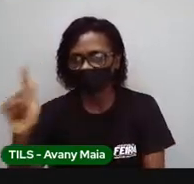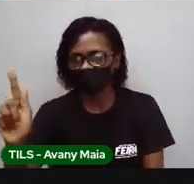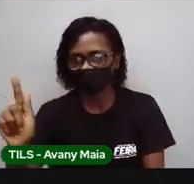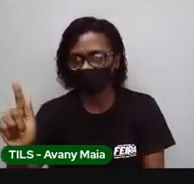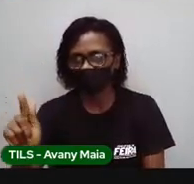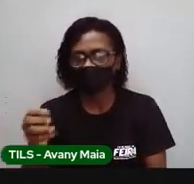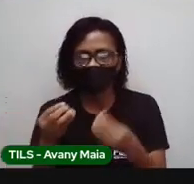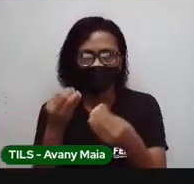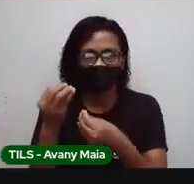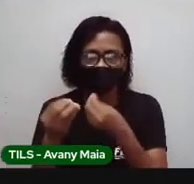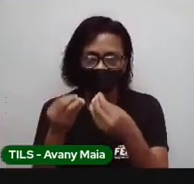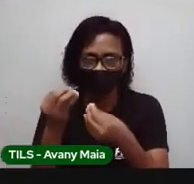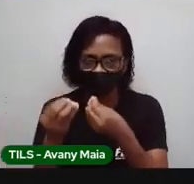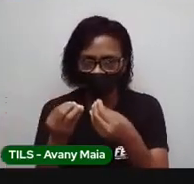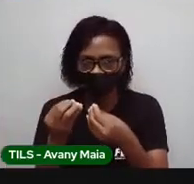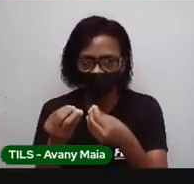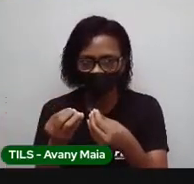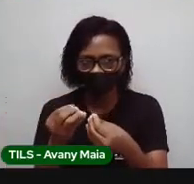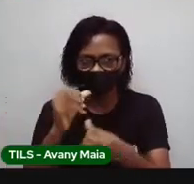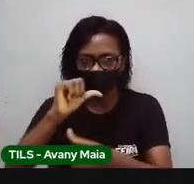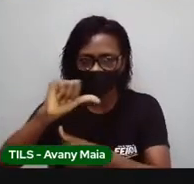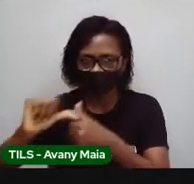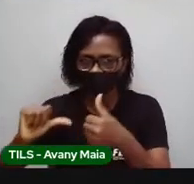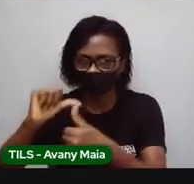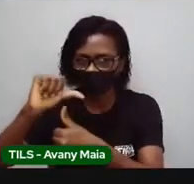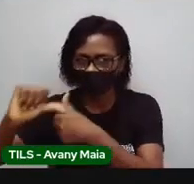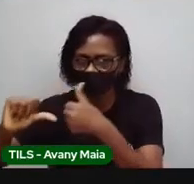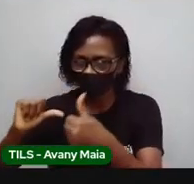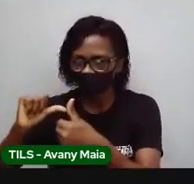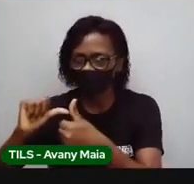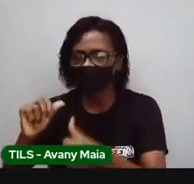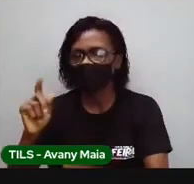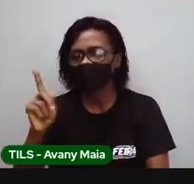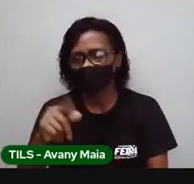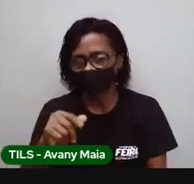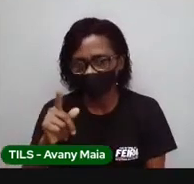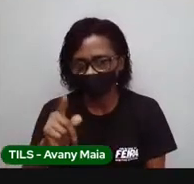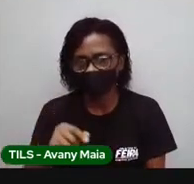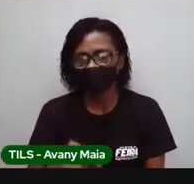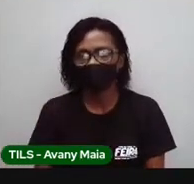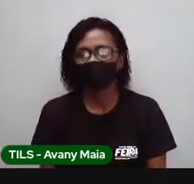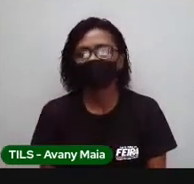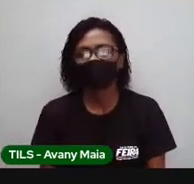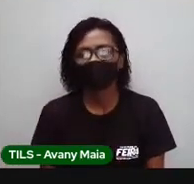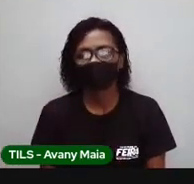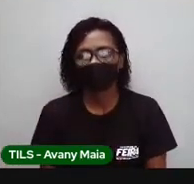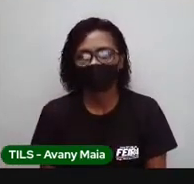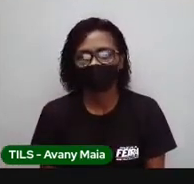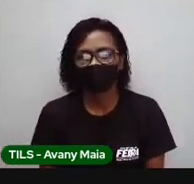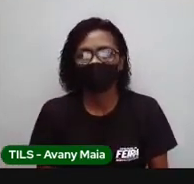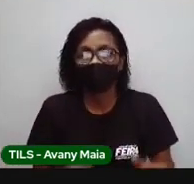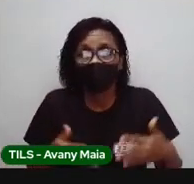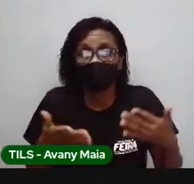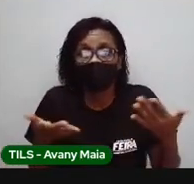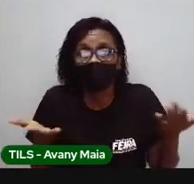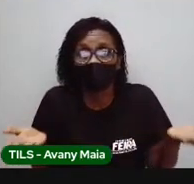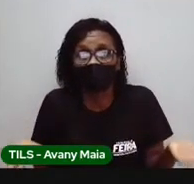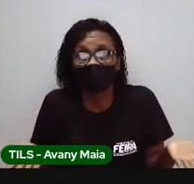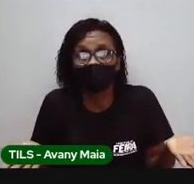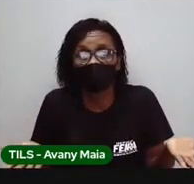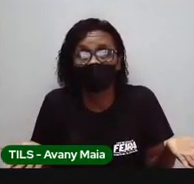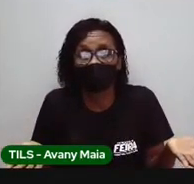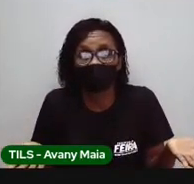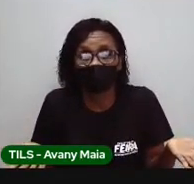De grama para quilograma. É a operação inversa de multiplicar por mil. Qual é a operação